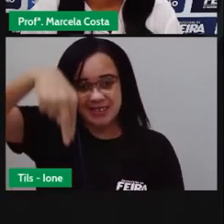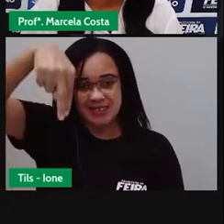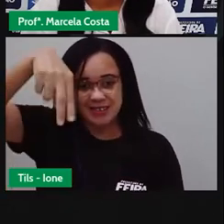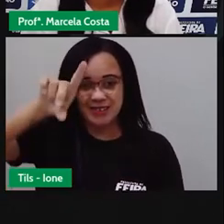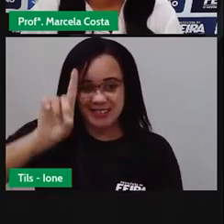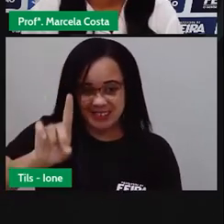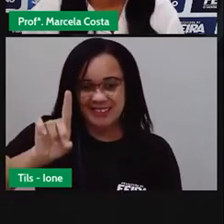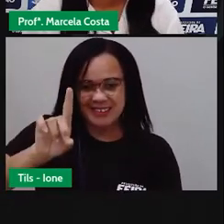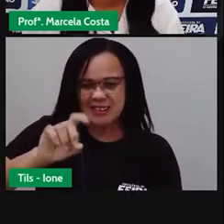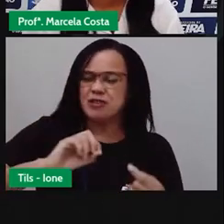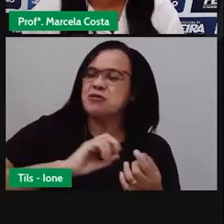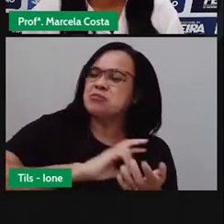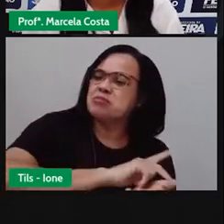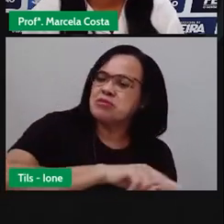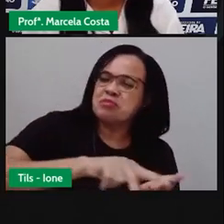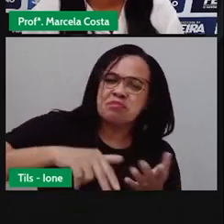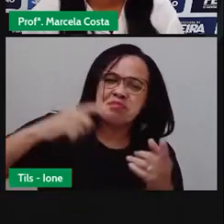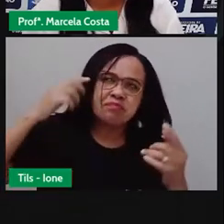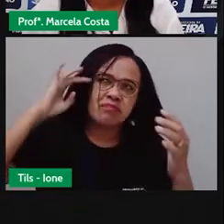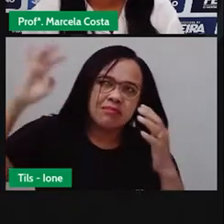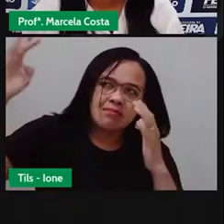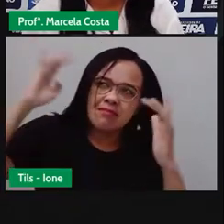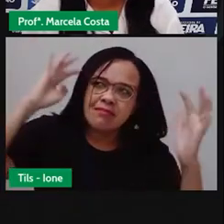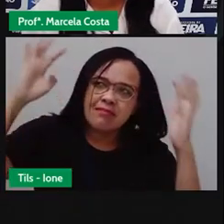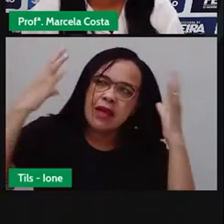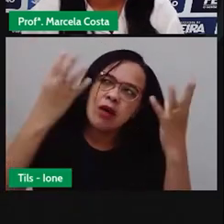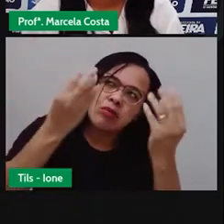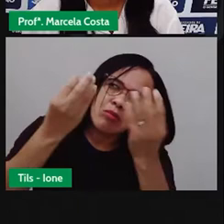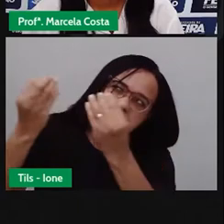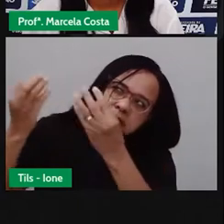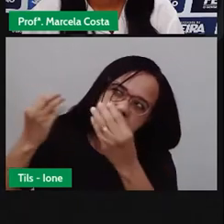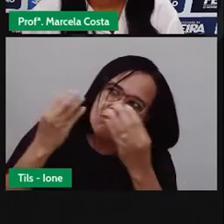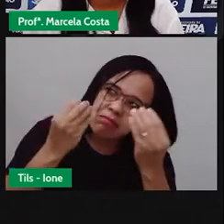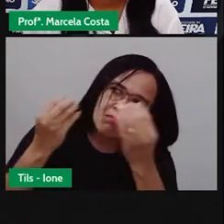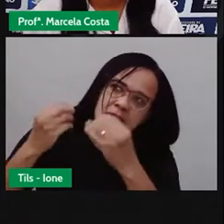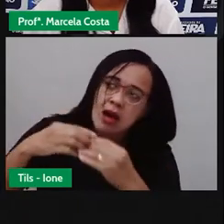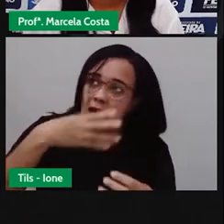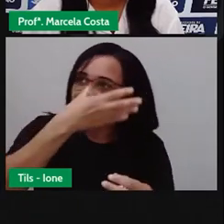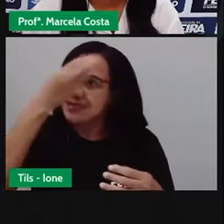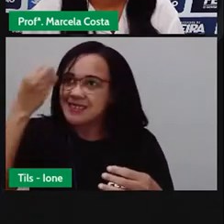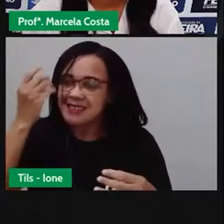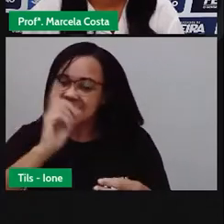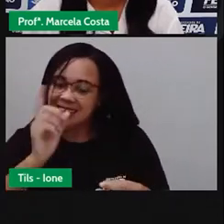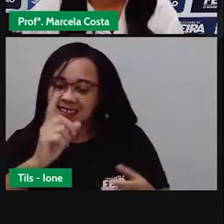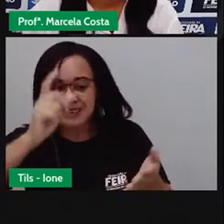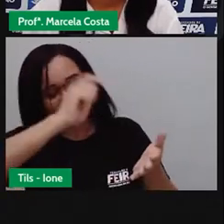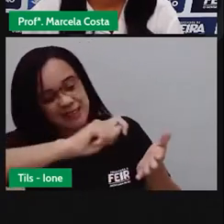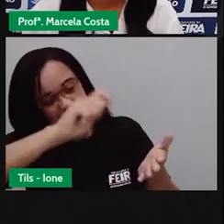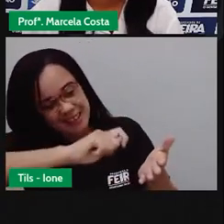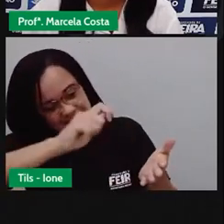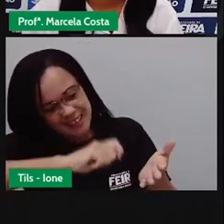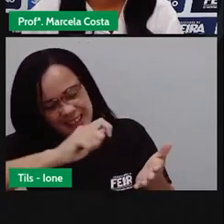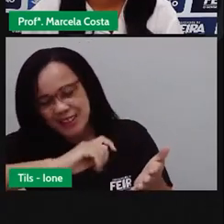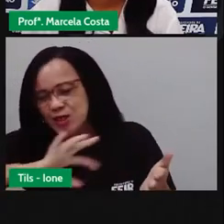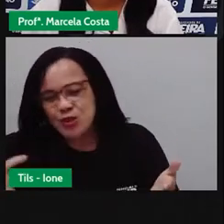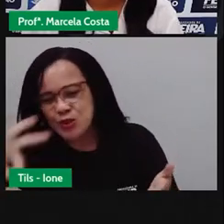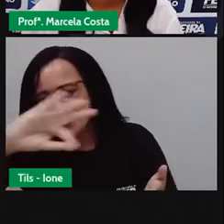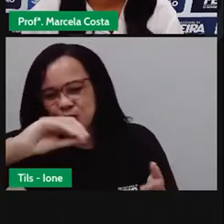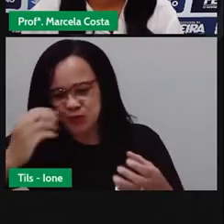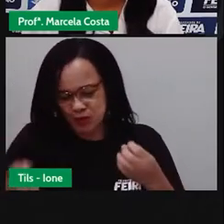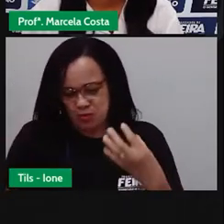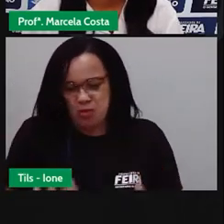São milhões de pensamentos que não saem da cabeça. E antes que eu me esqueça, registro esses momentos com poesia e